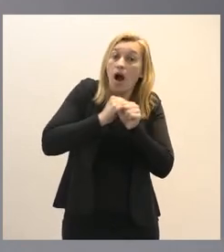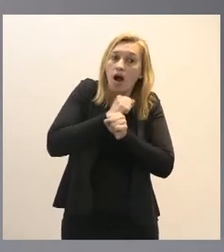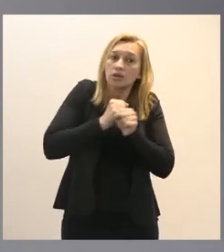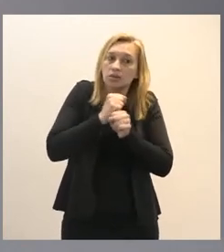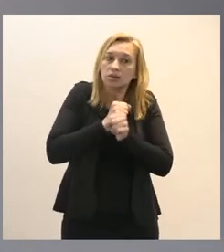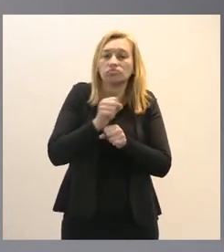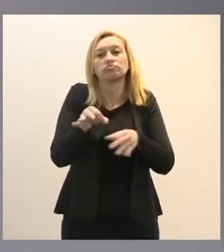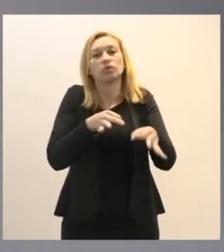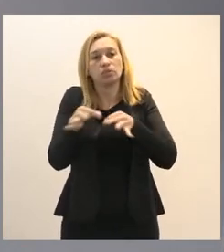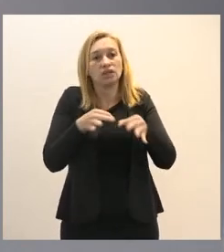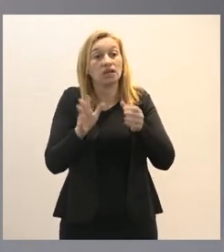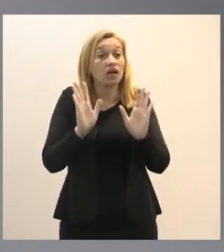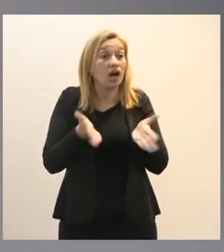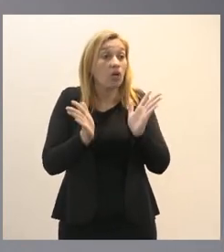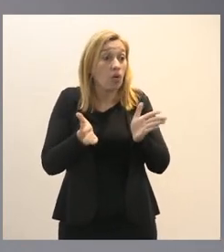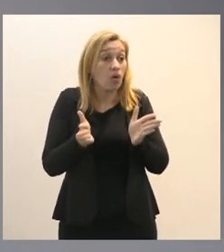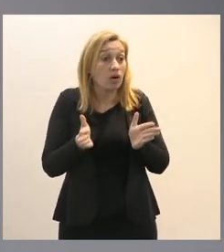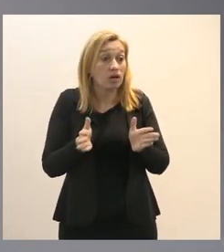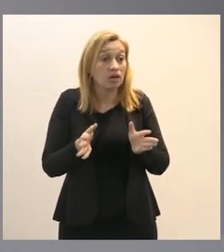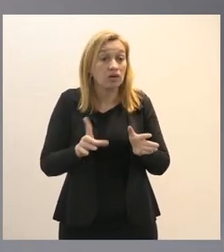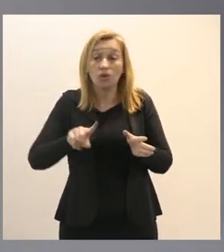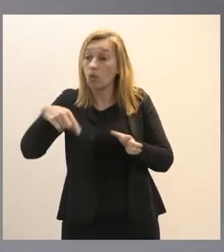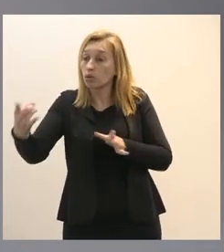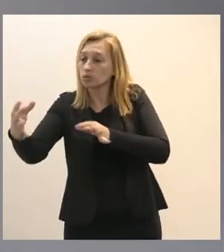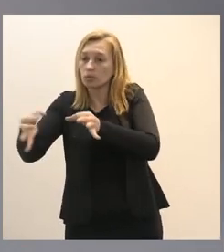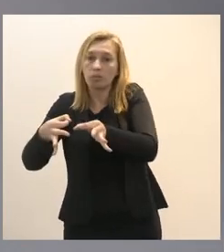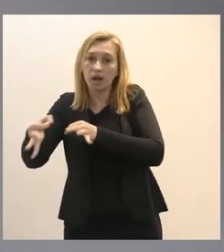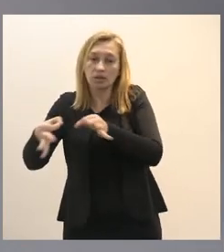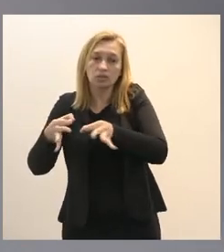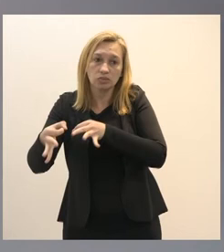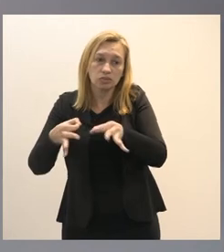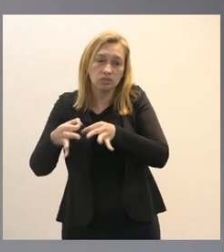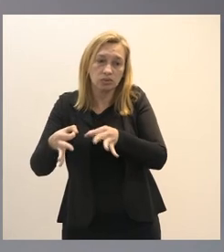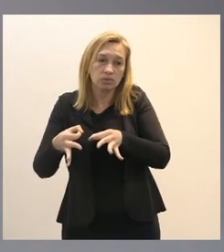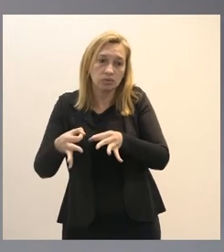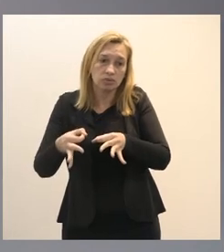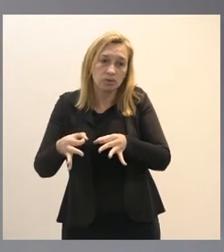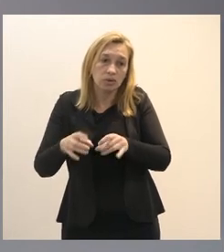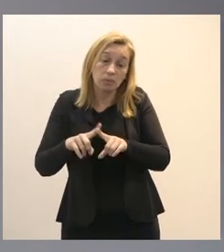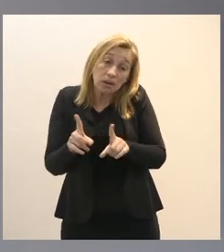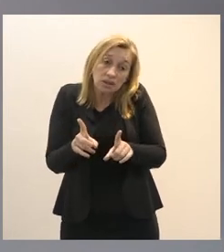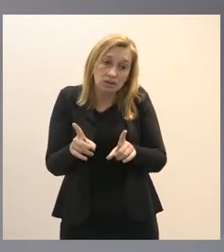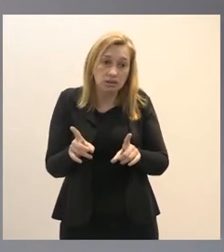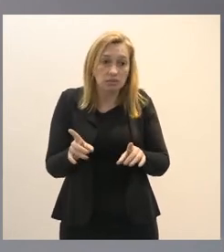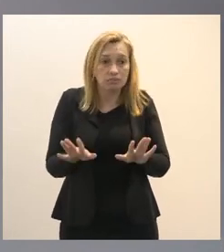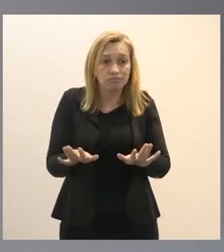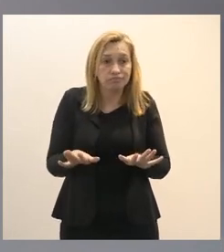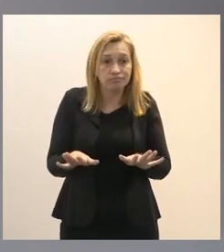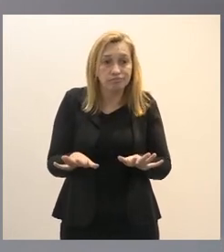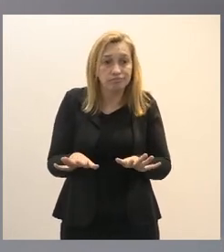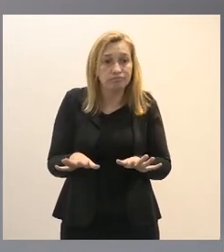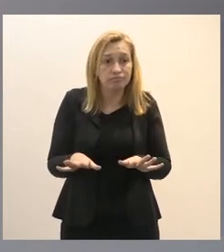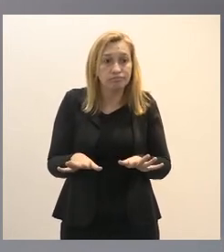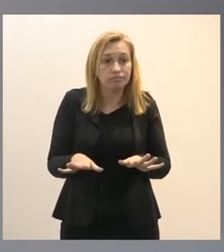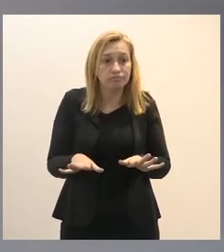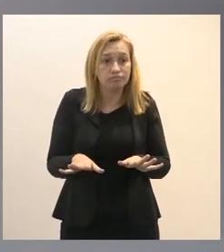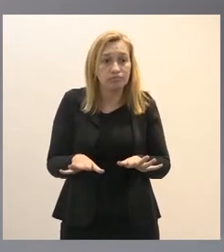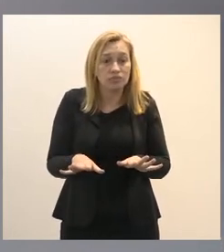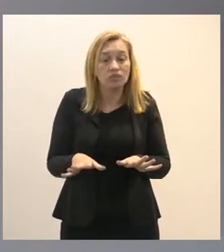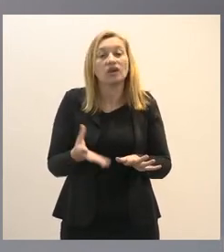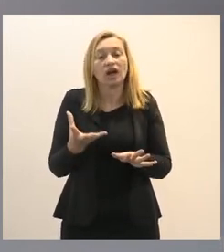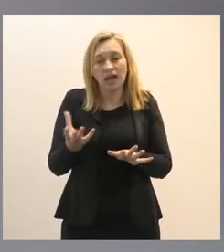que agora vem um plano que não satisfaz mas acaba sendo sendo sendo